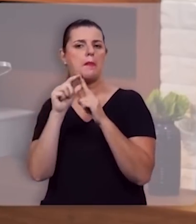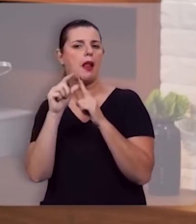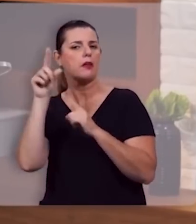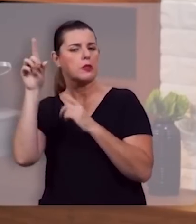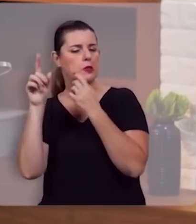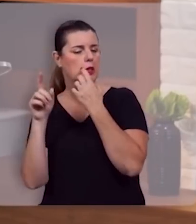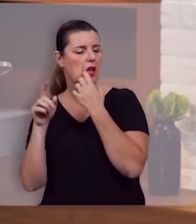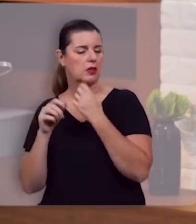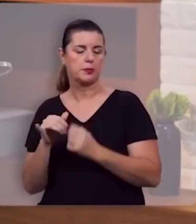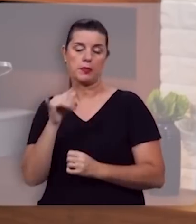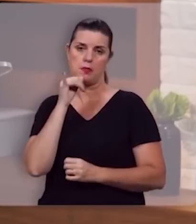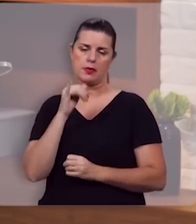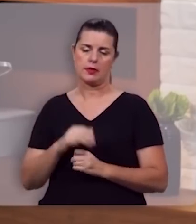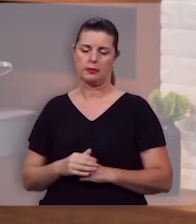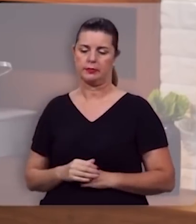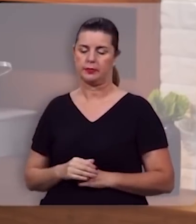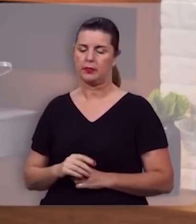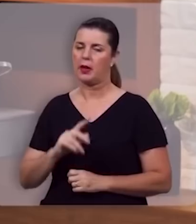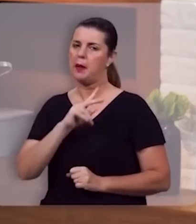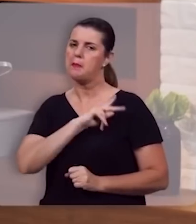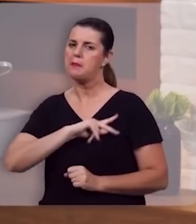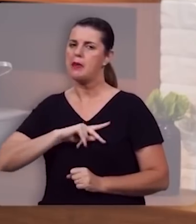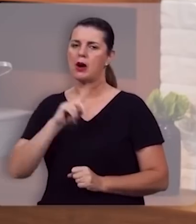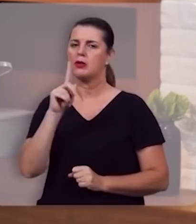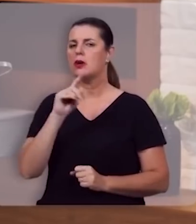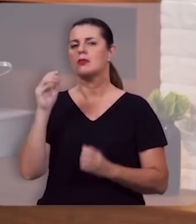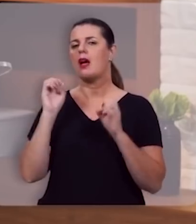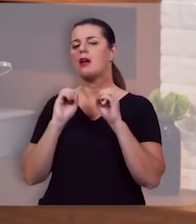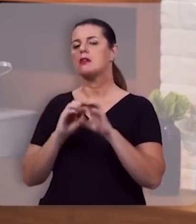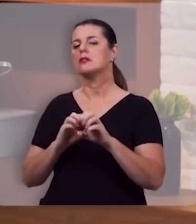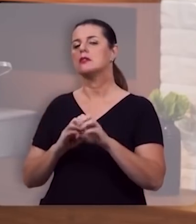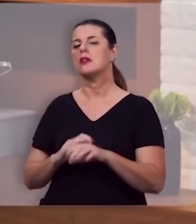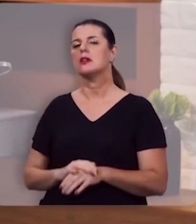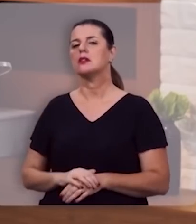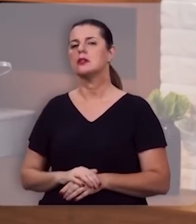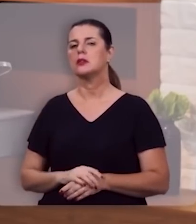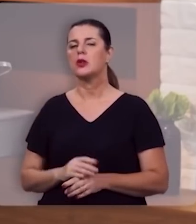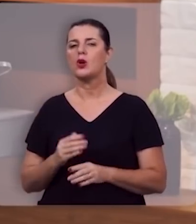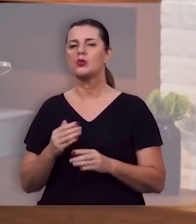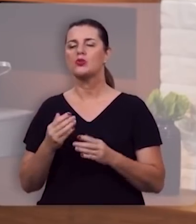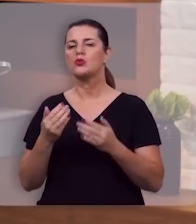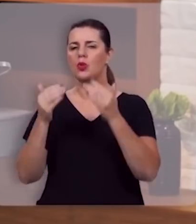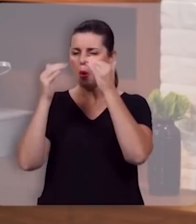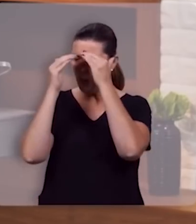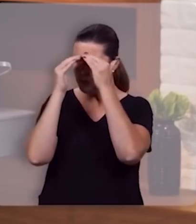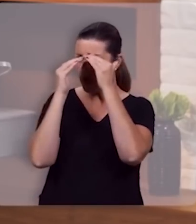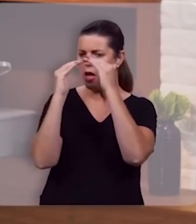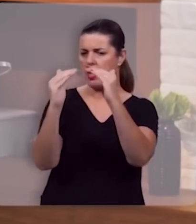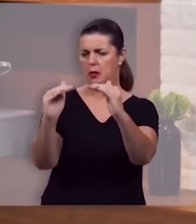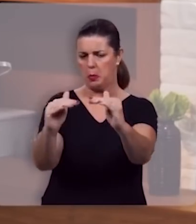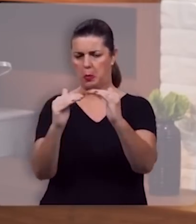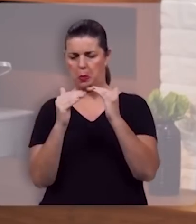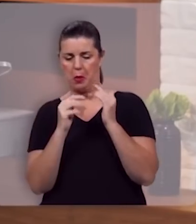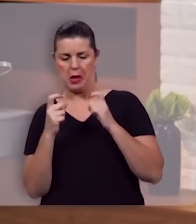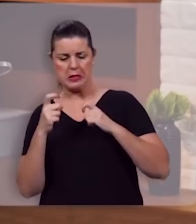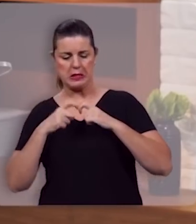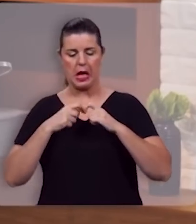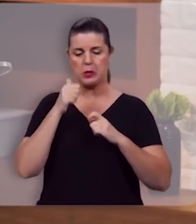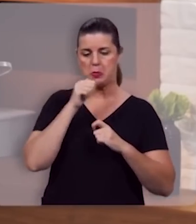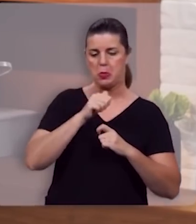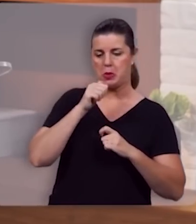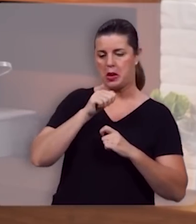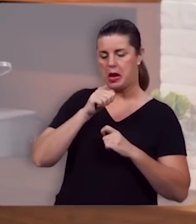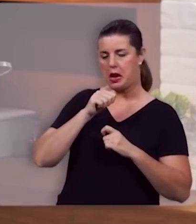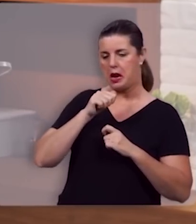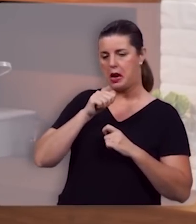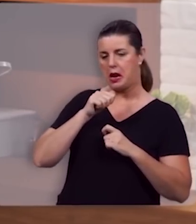por exemplo paulo não está ensinando aqui submissão de gênero não está dizendo que o sexo feminino